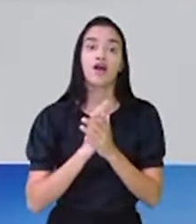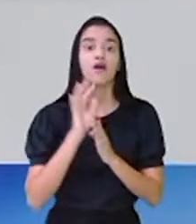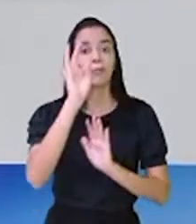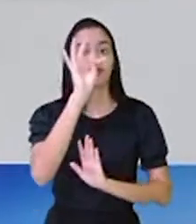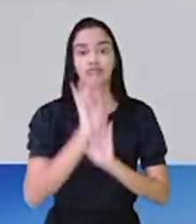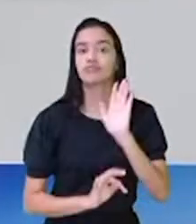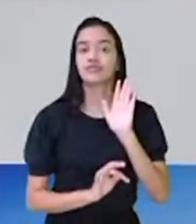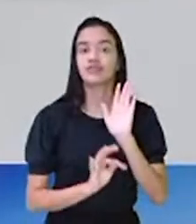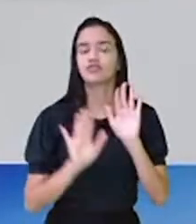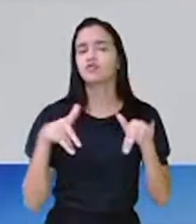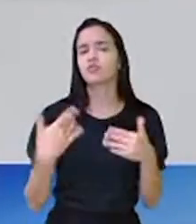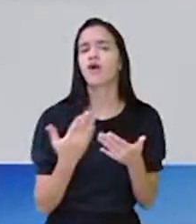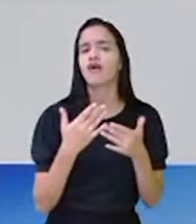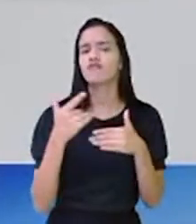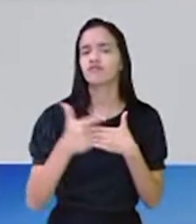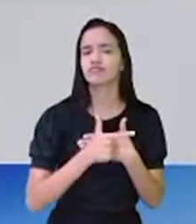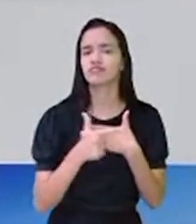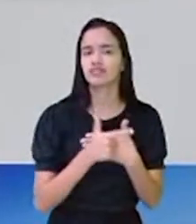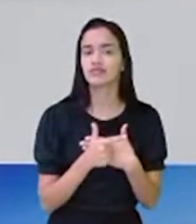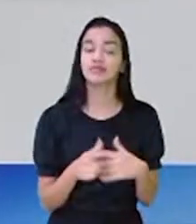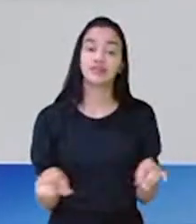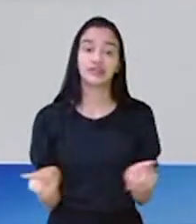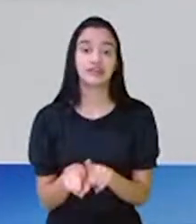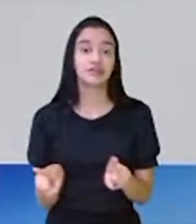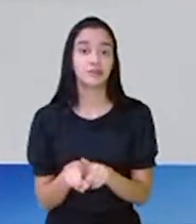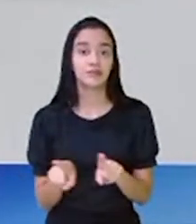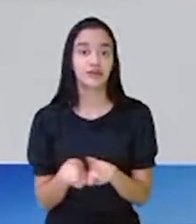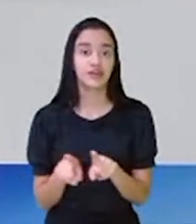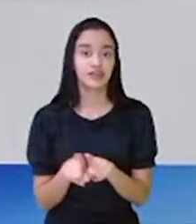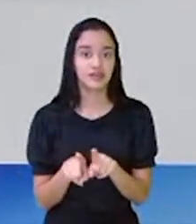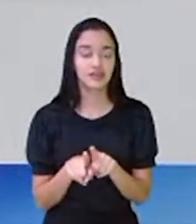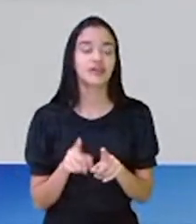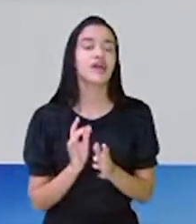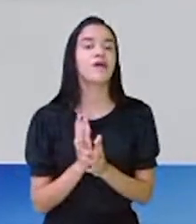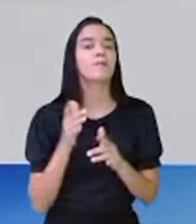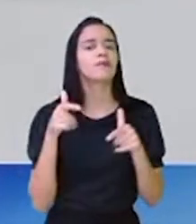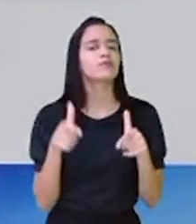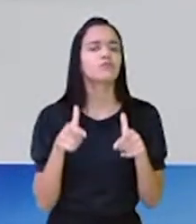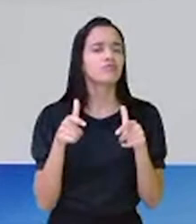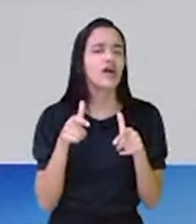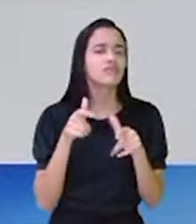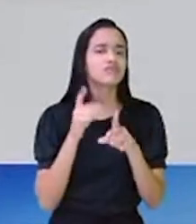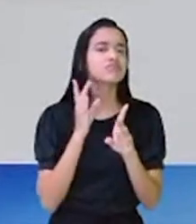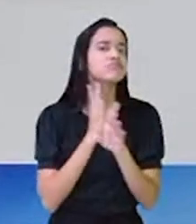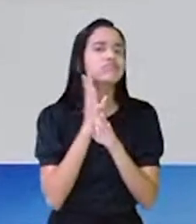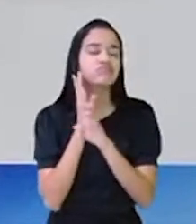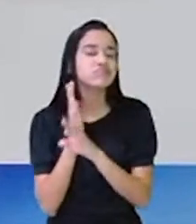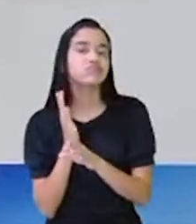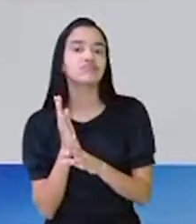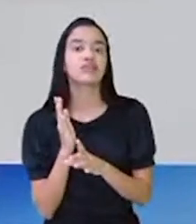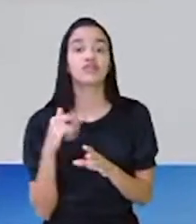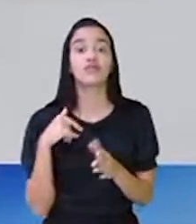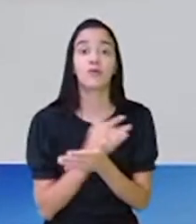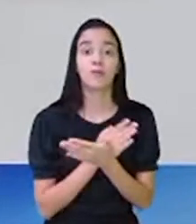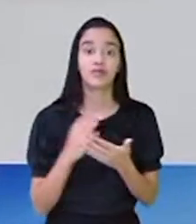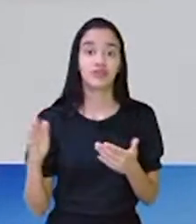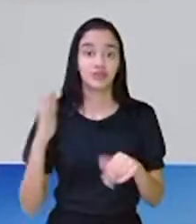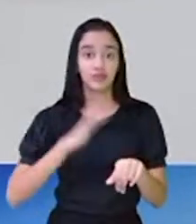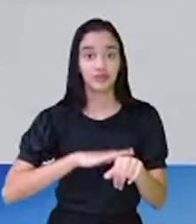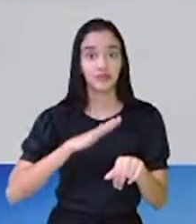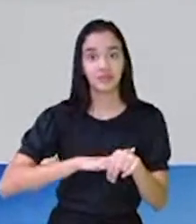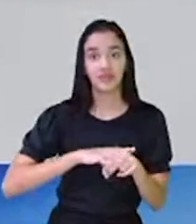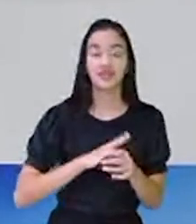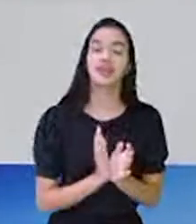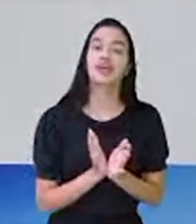científica, qual a sua função e onde a gente pode encontrar. Nós vamos começar com o nosso momento